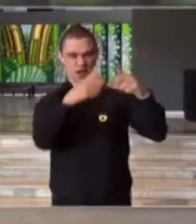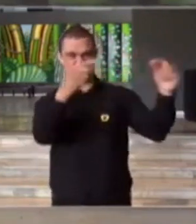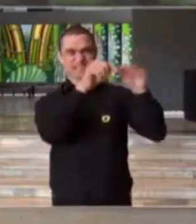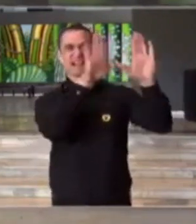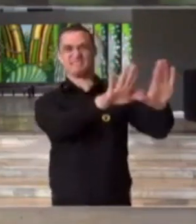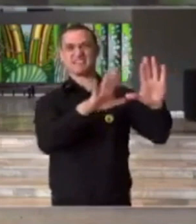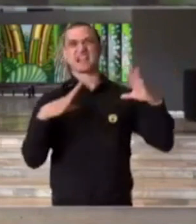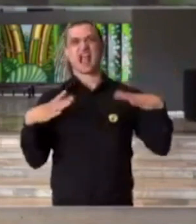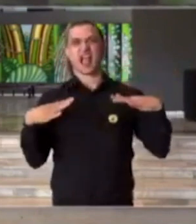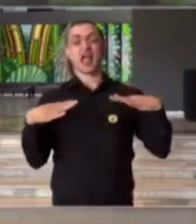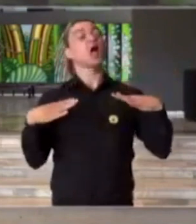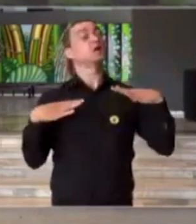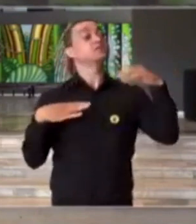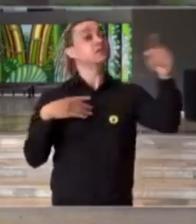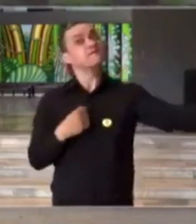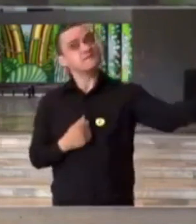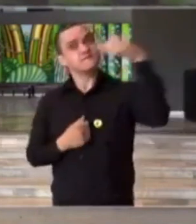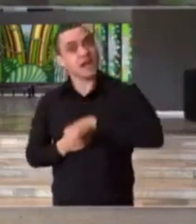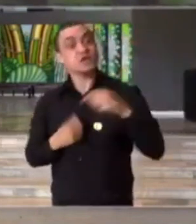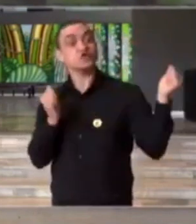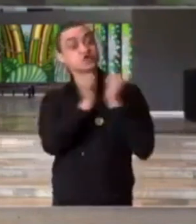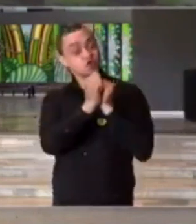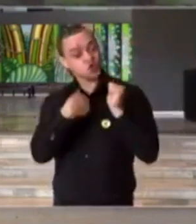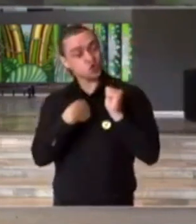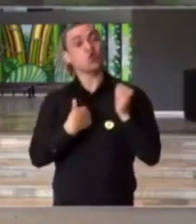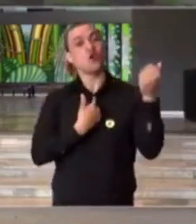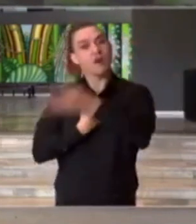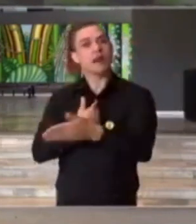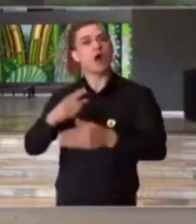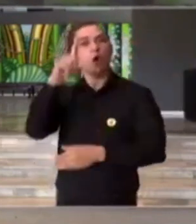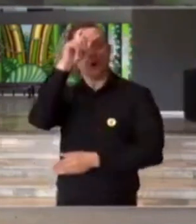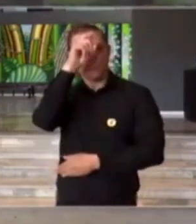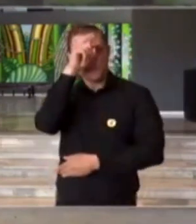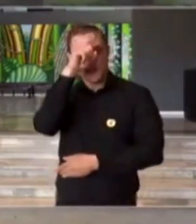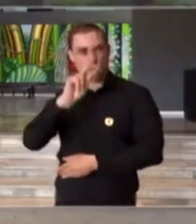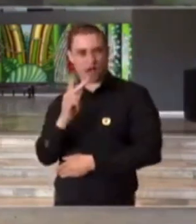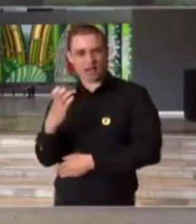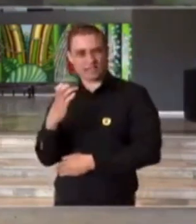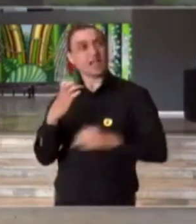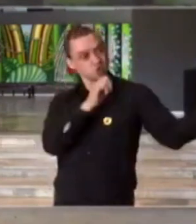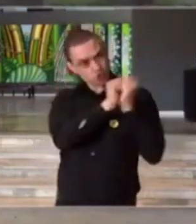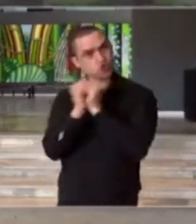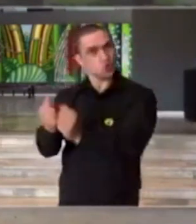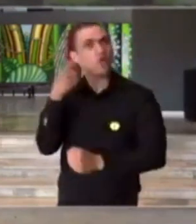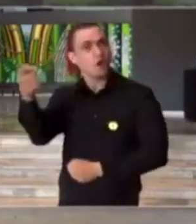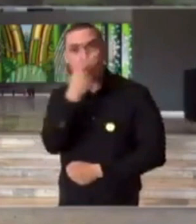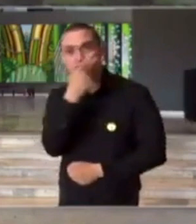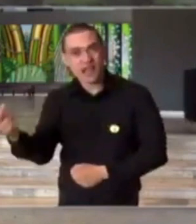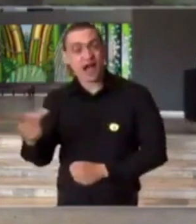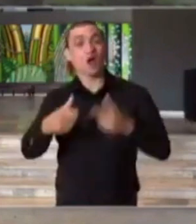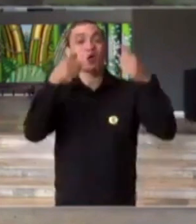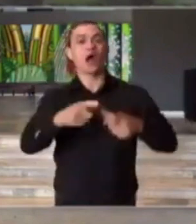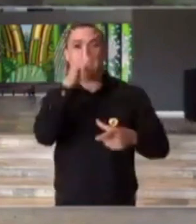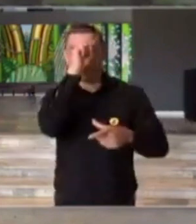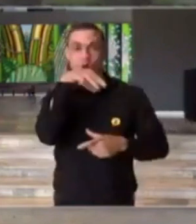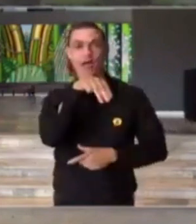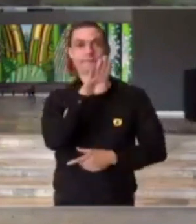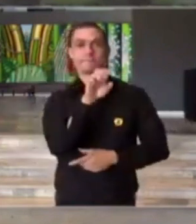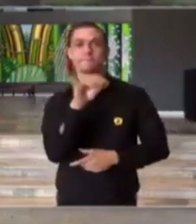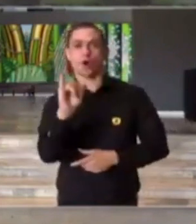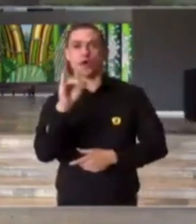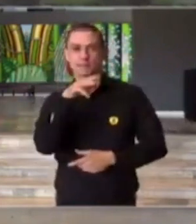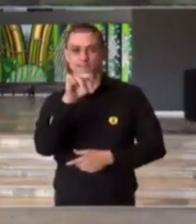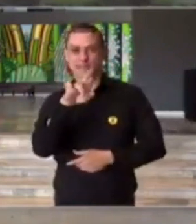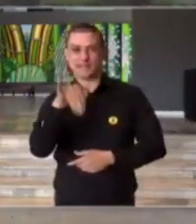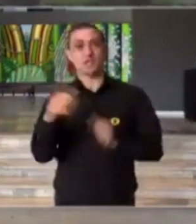Brasília e venha visitar comigo o Hospital das Clínicas, o Hospital do M. Boimirim, aqui na capital de